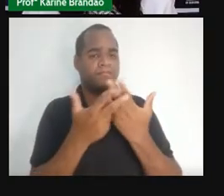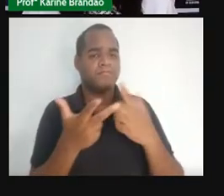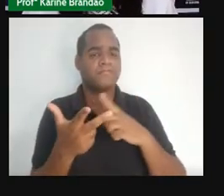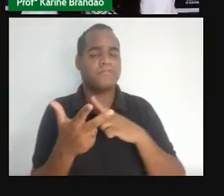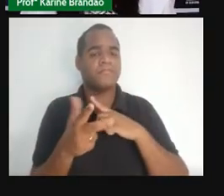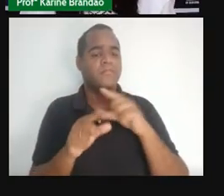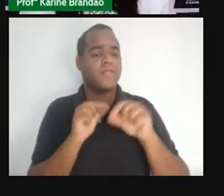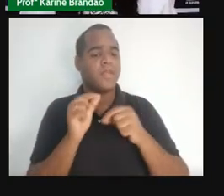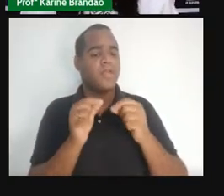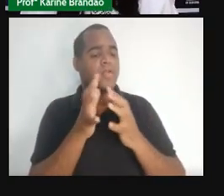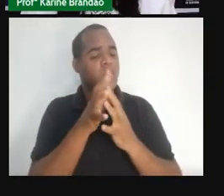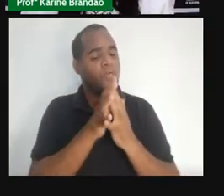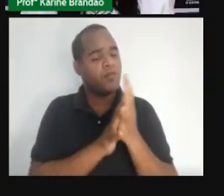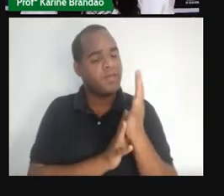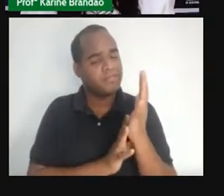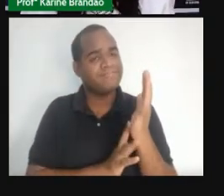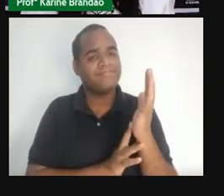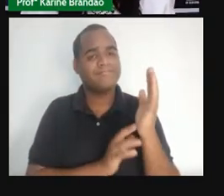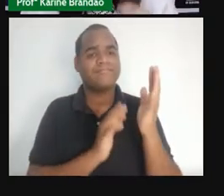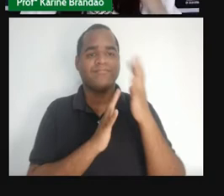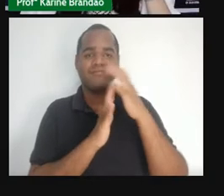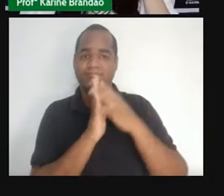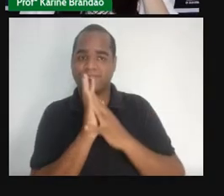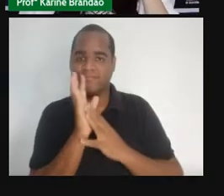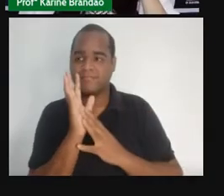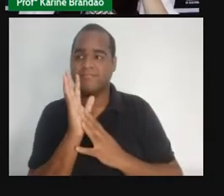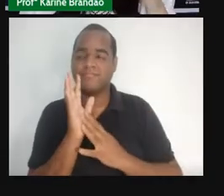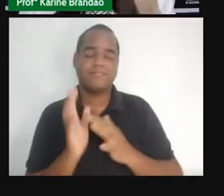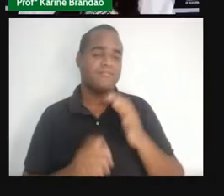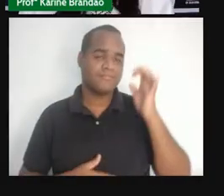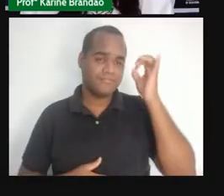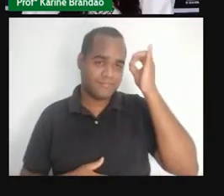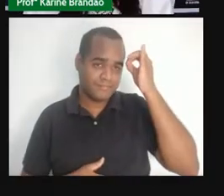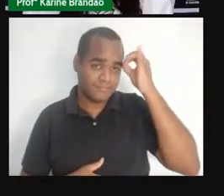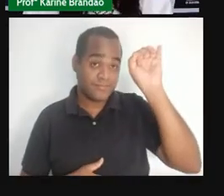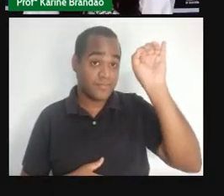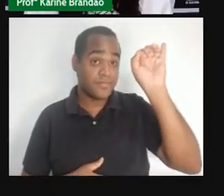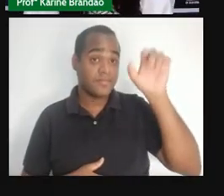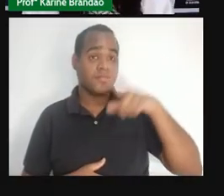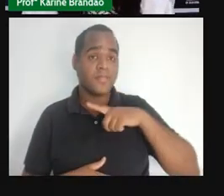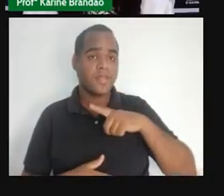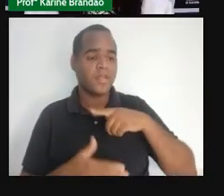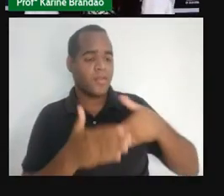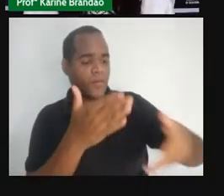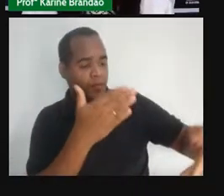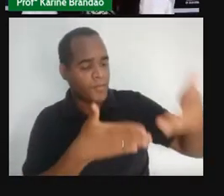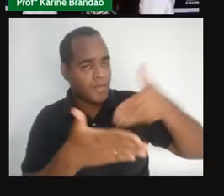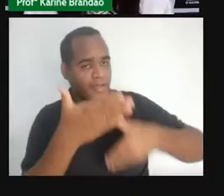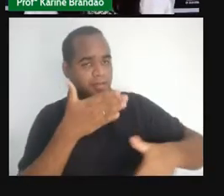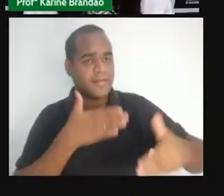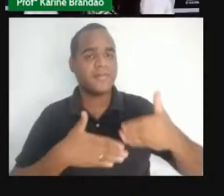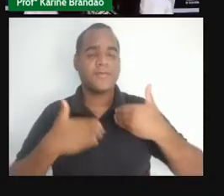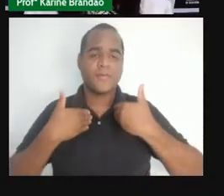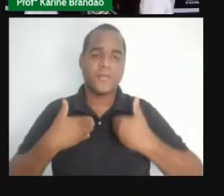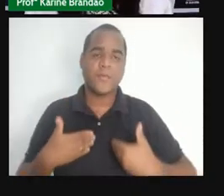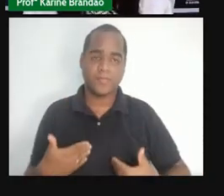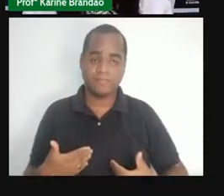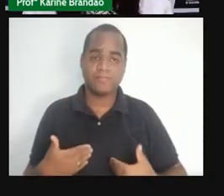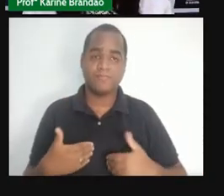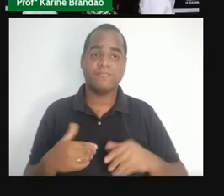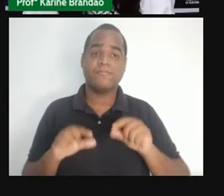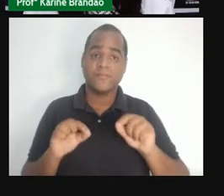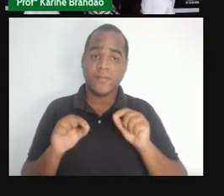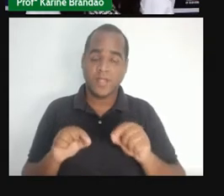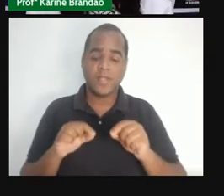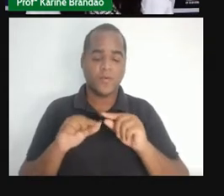luvas, né? Para evitar que nesse cuidado com as unhas e o